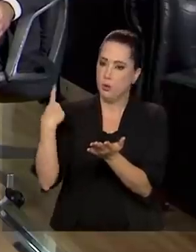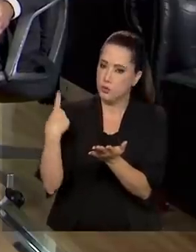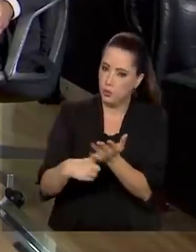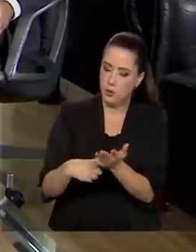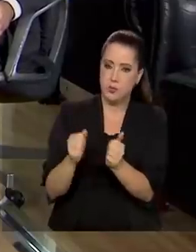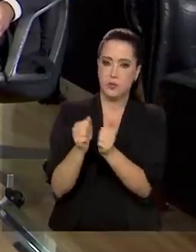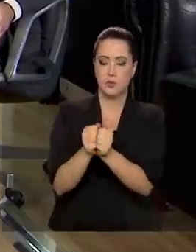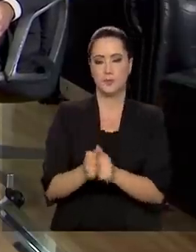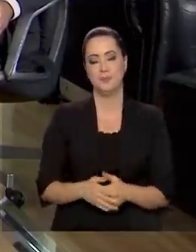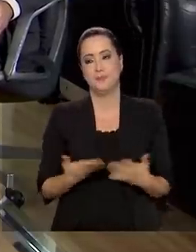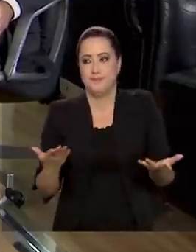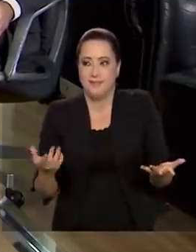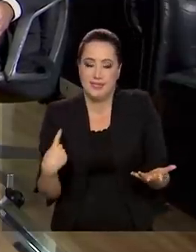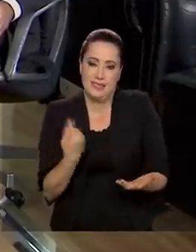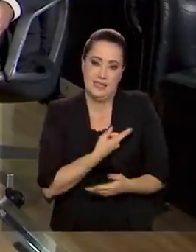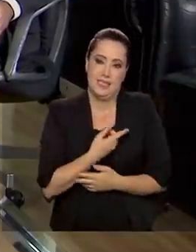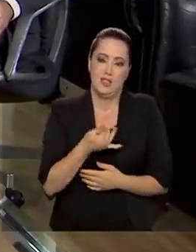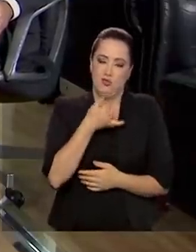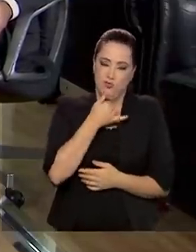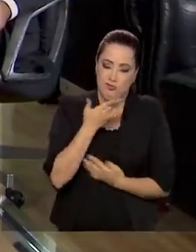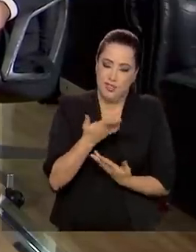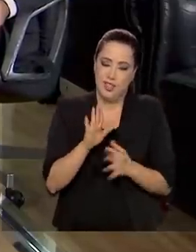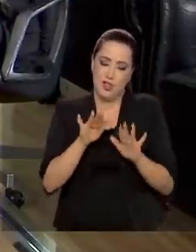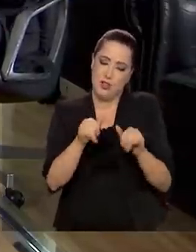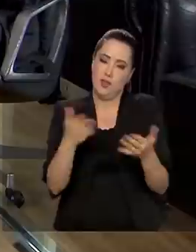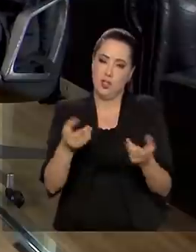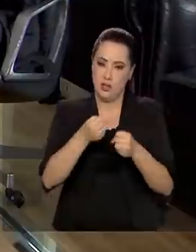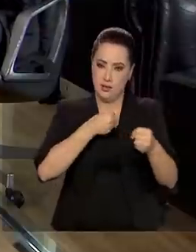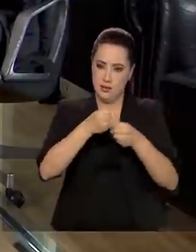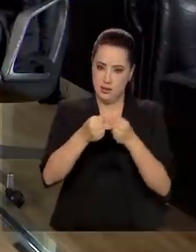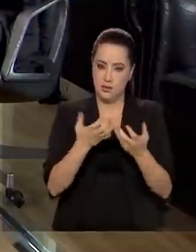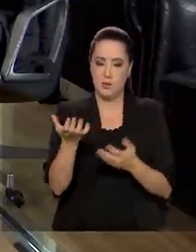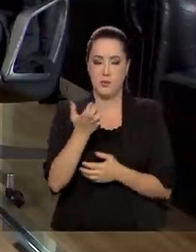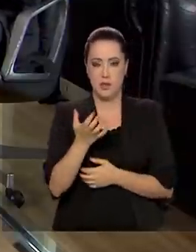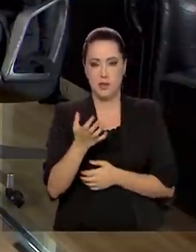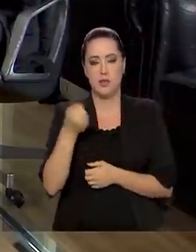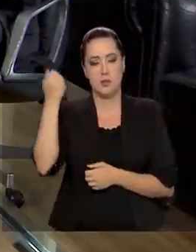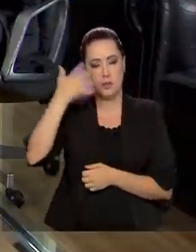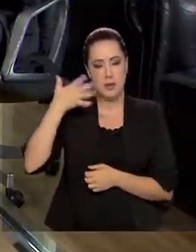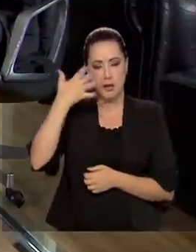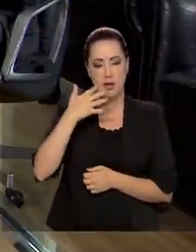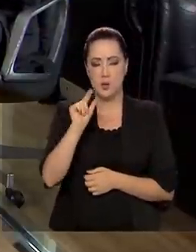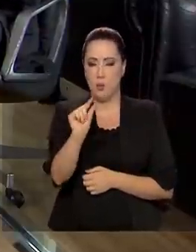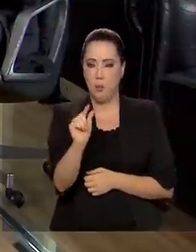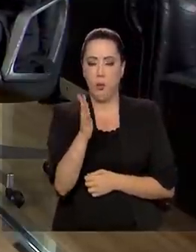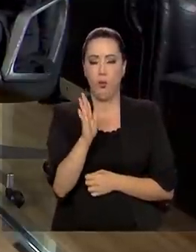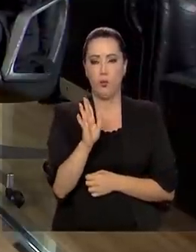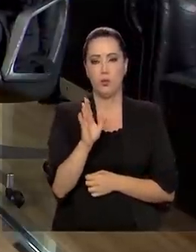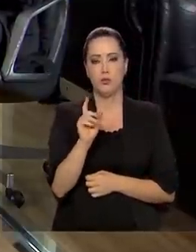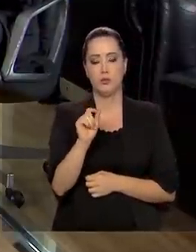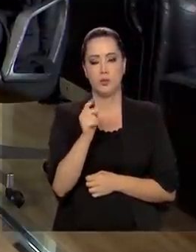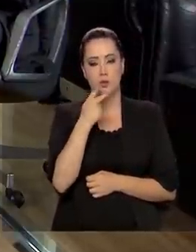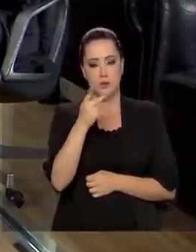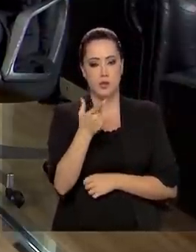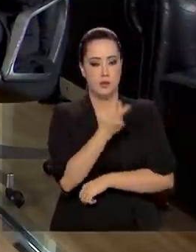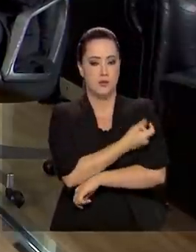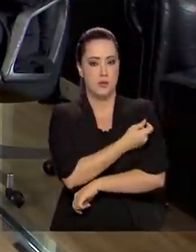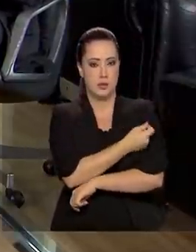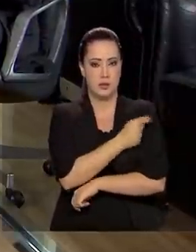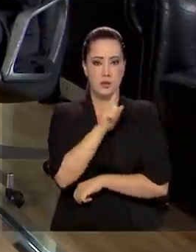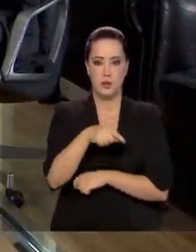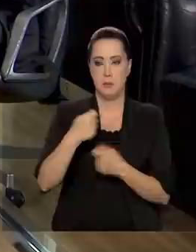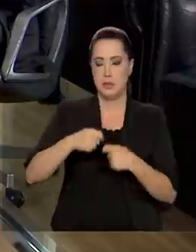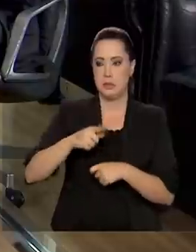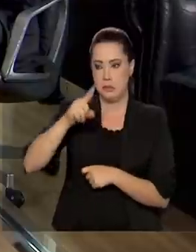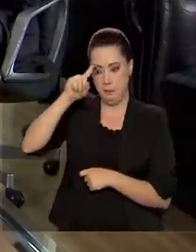Bom, ministro, infelizmente a gente está encerrando a nossa entrevista, mas eu queria que o senhor falasse um pouquinho em relação à vacina, ela vai ser